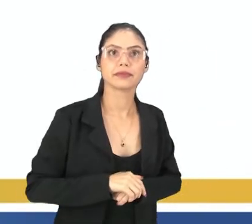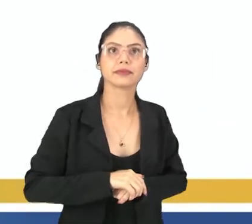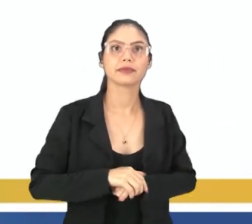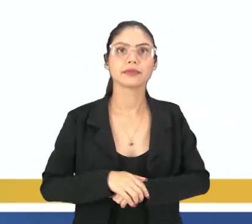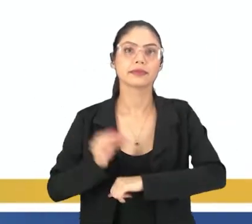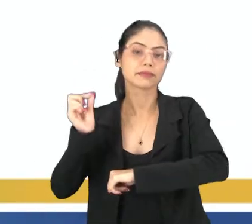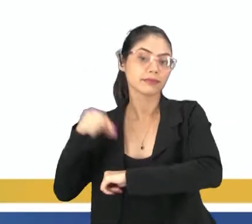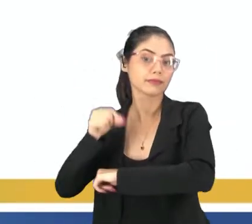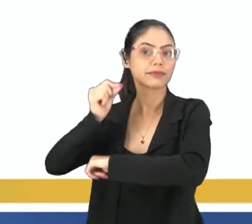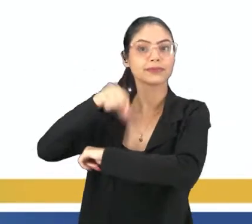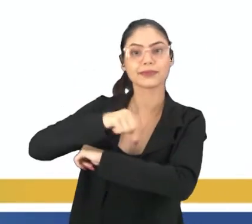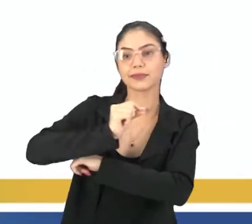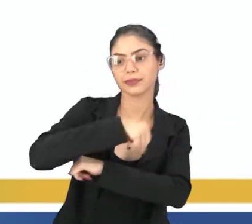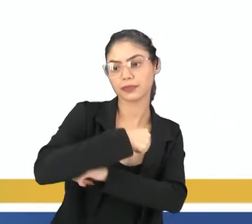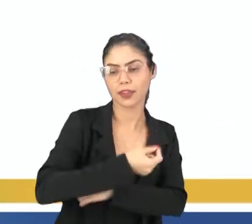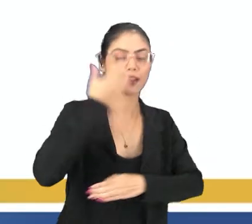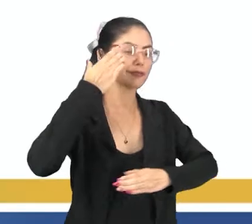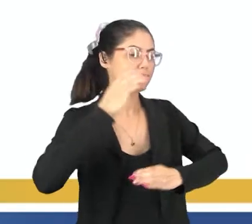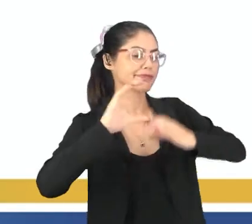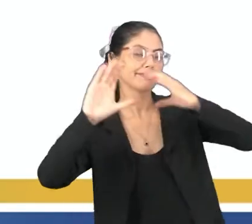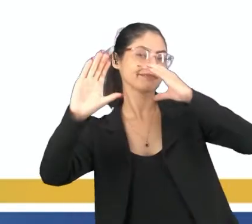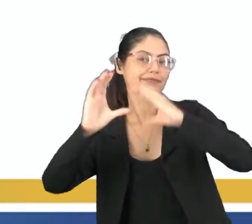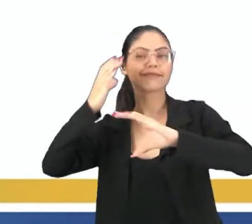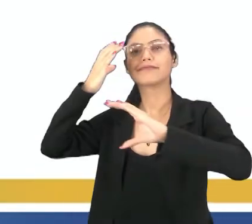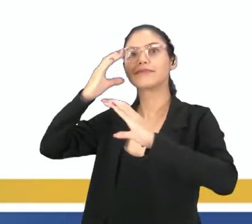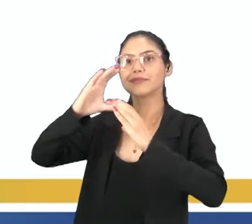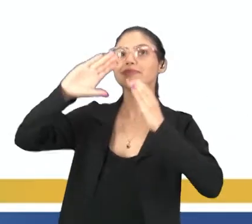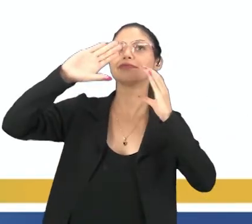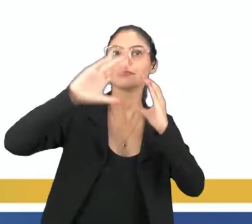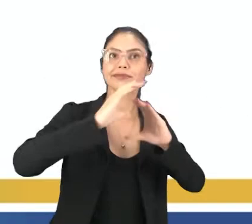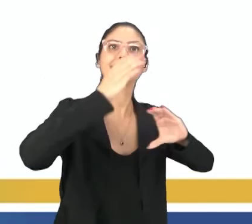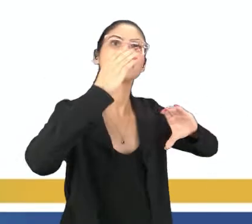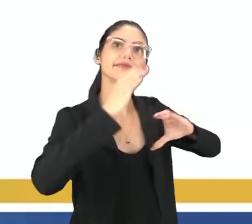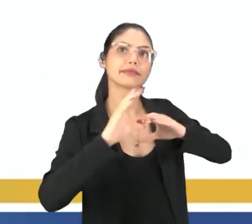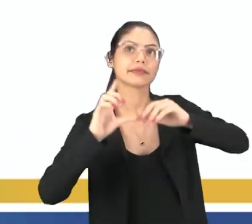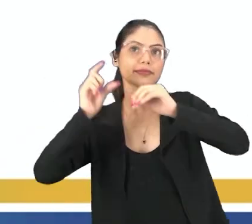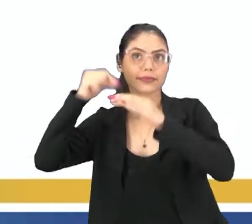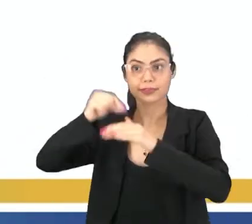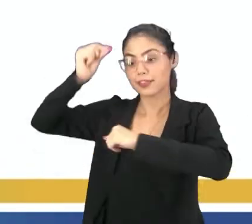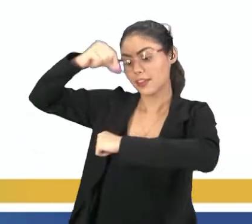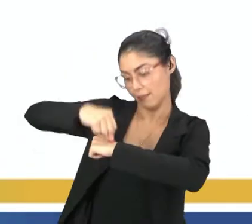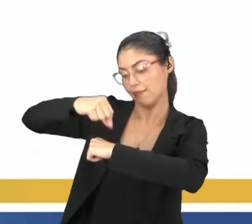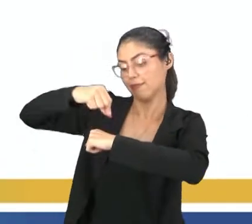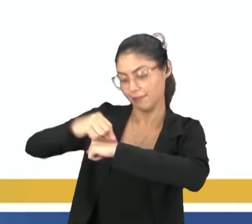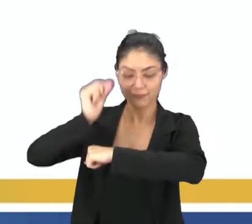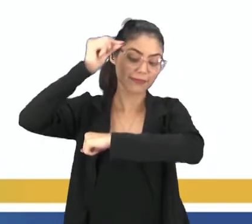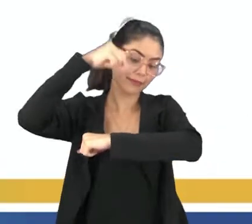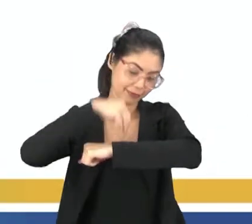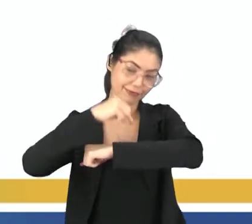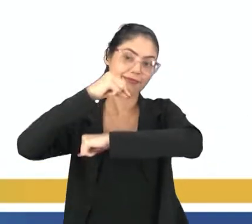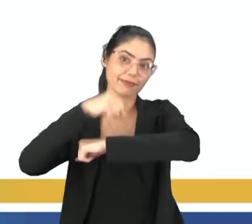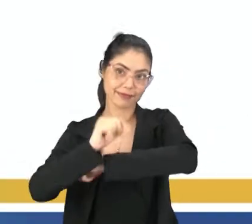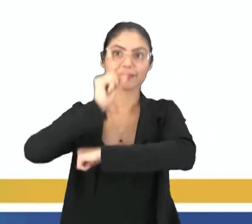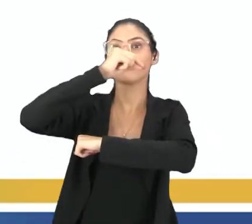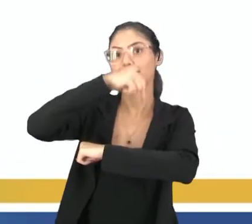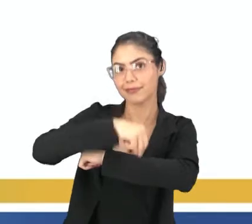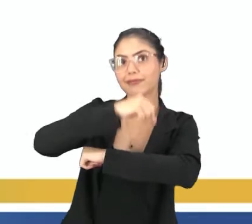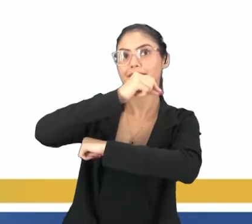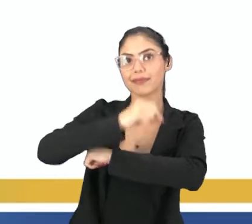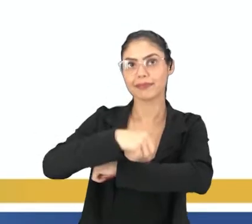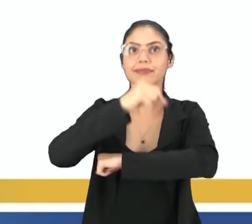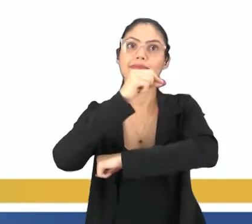E a cigarra e a sua canção? E o grilinho dentro do chão?